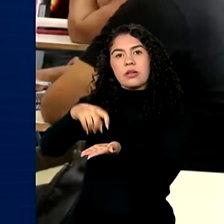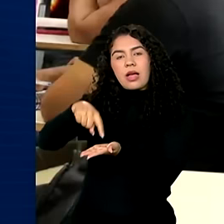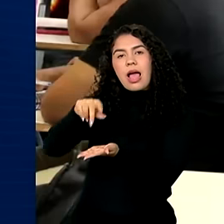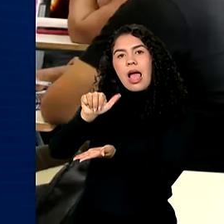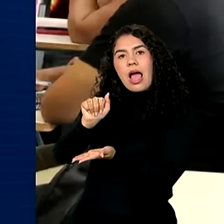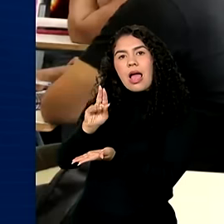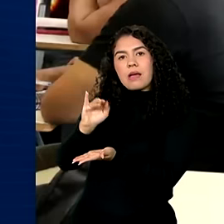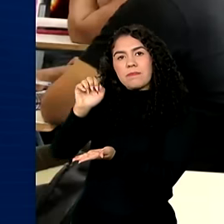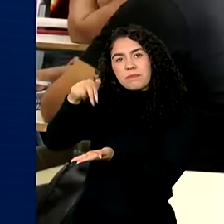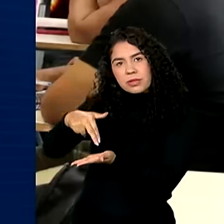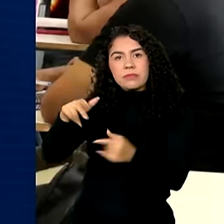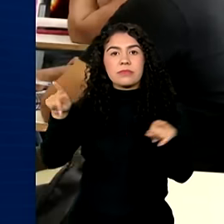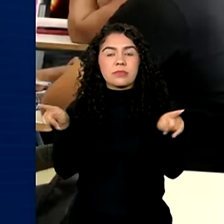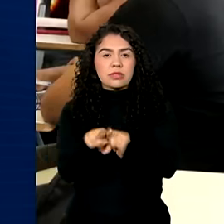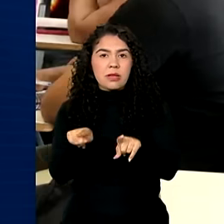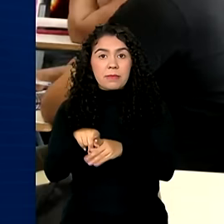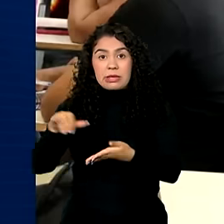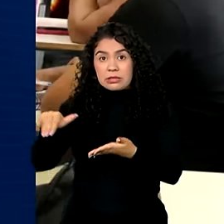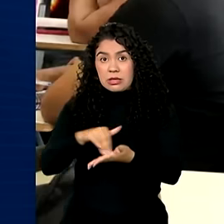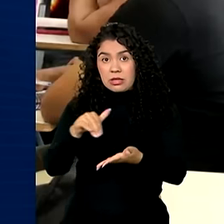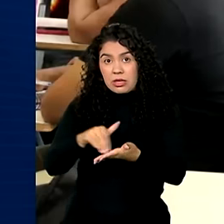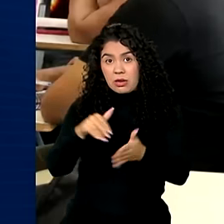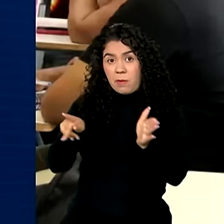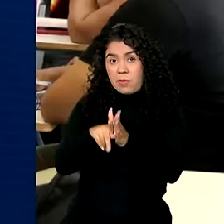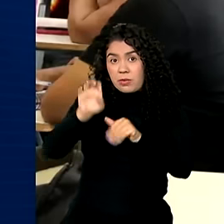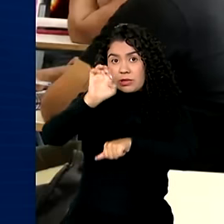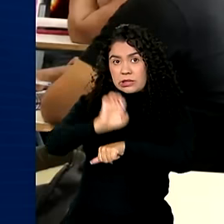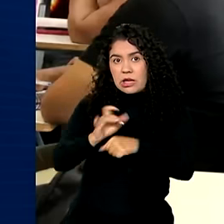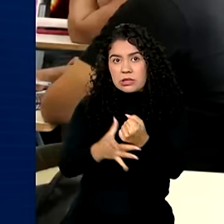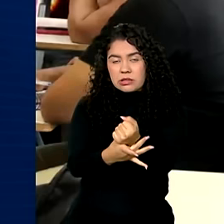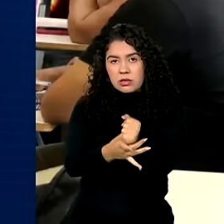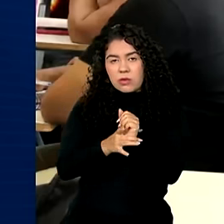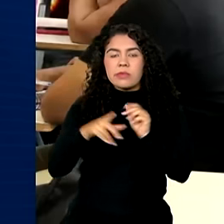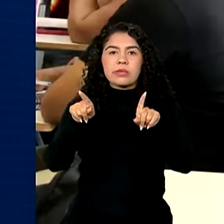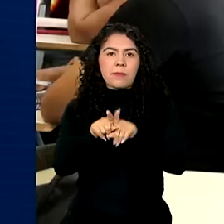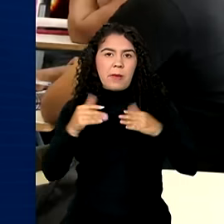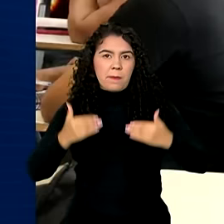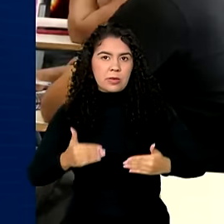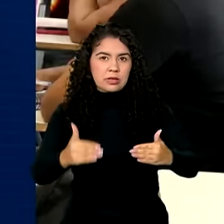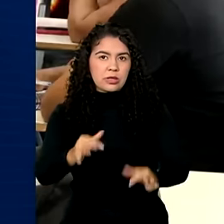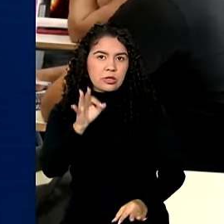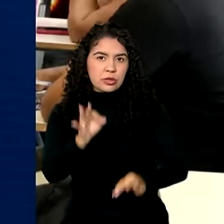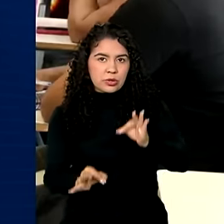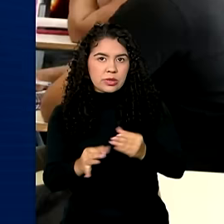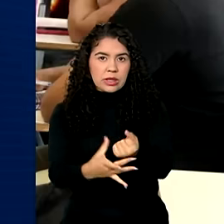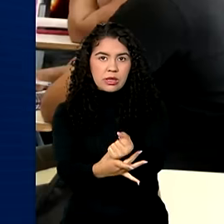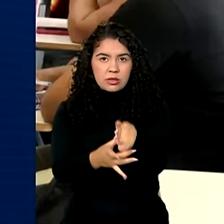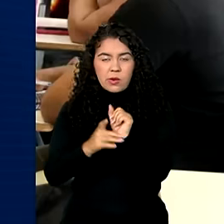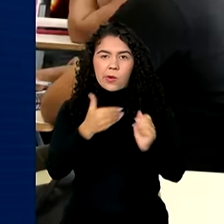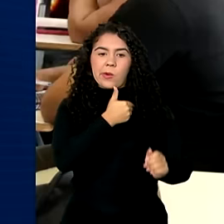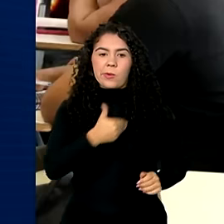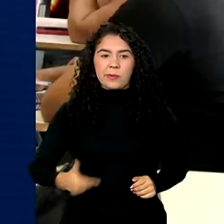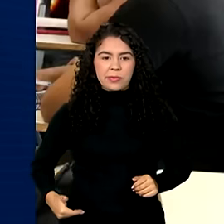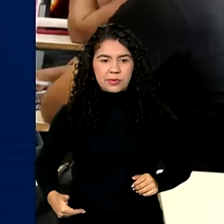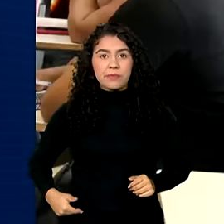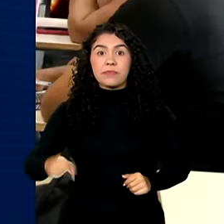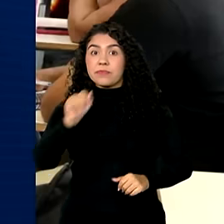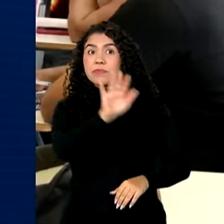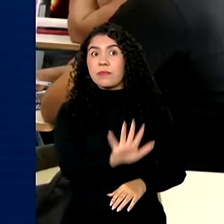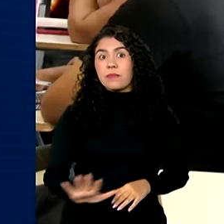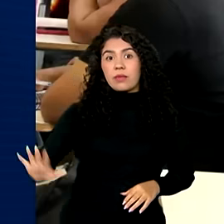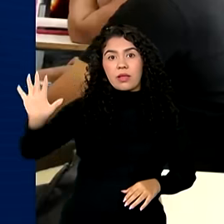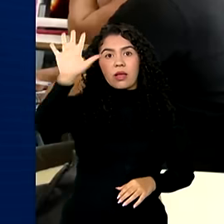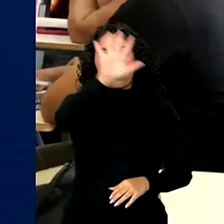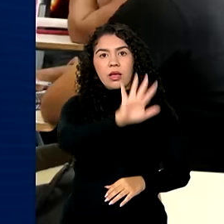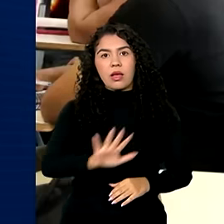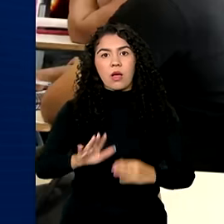Secretarias Estaduais de Segurança e Ministério da Justiça e Segurança Pública. E em todo o país, os